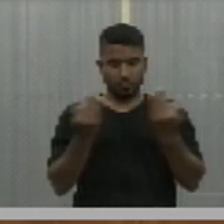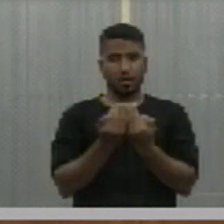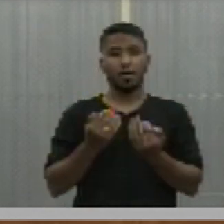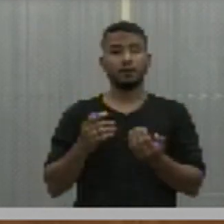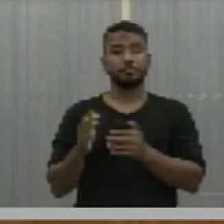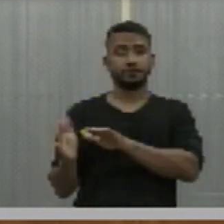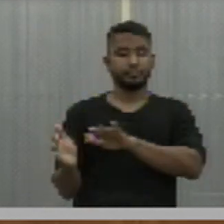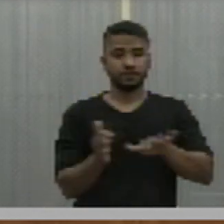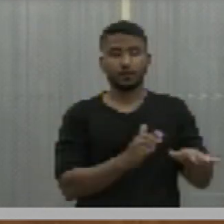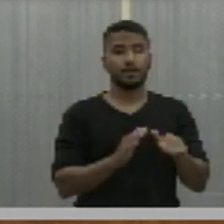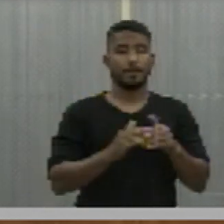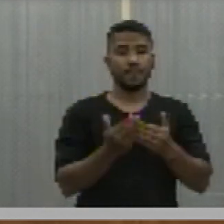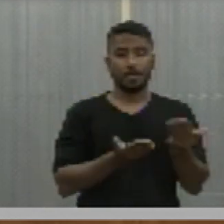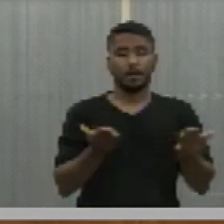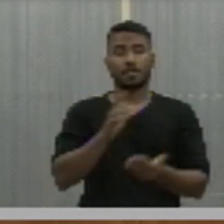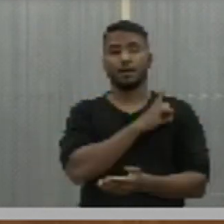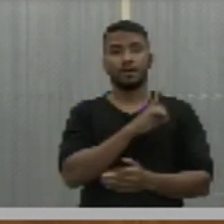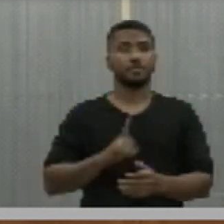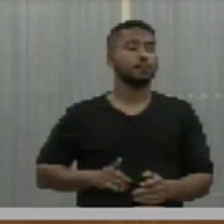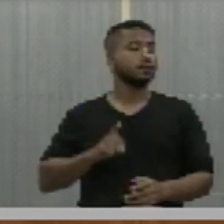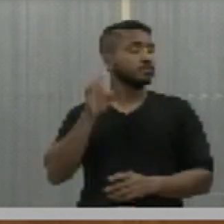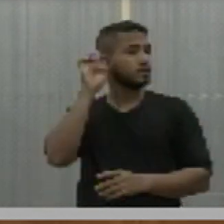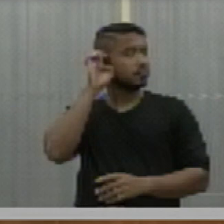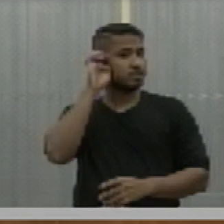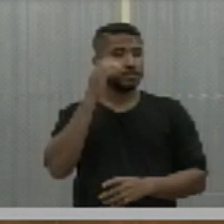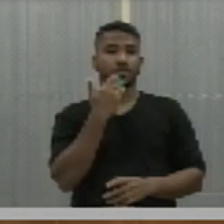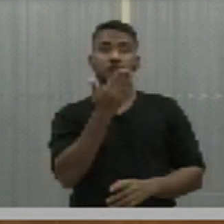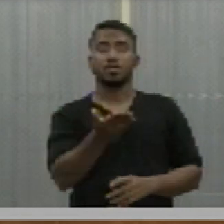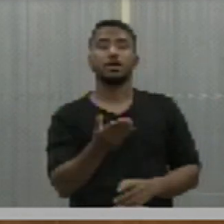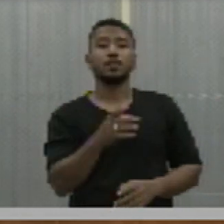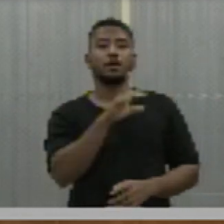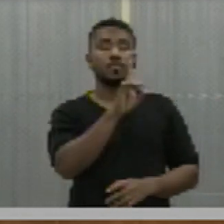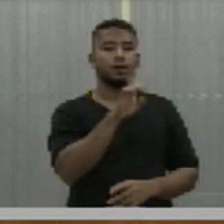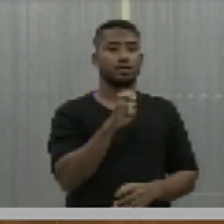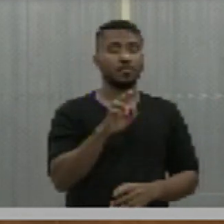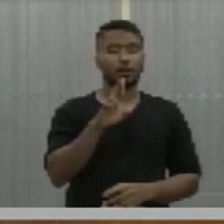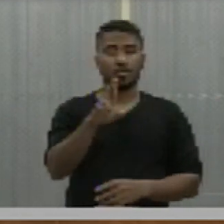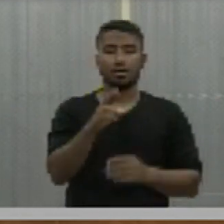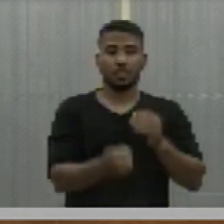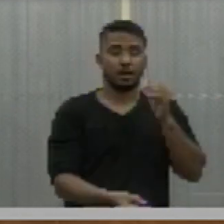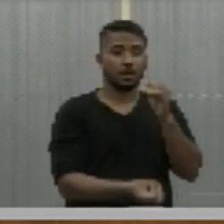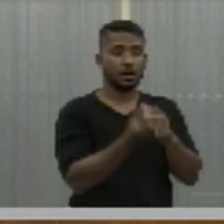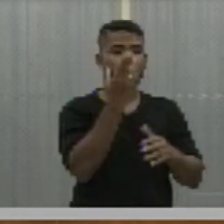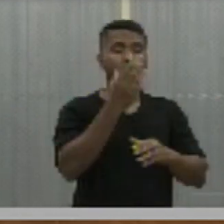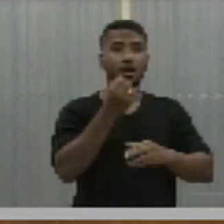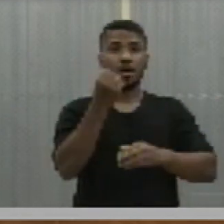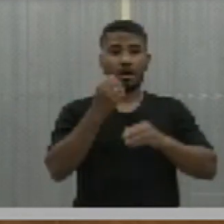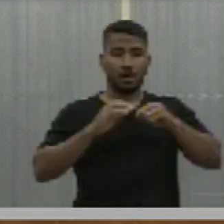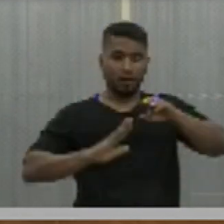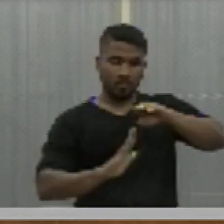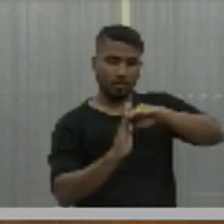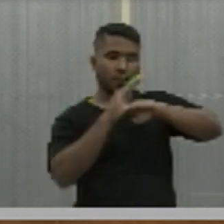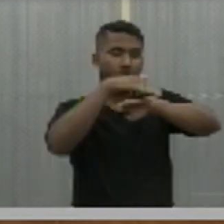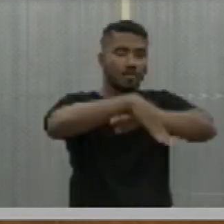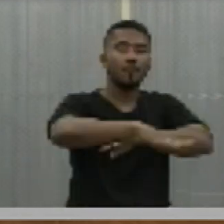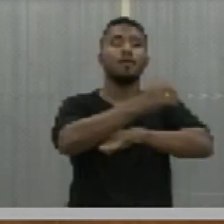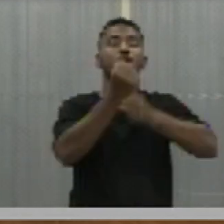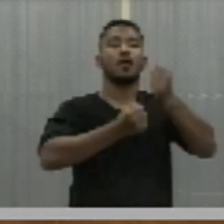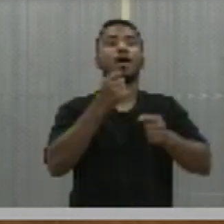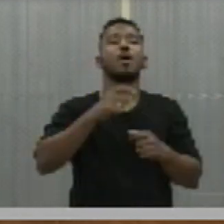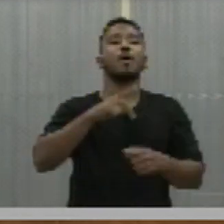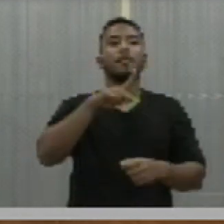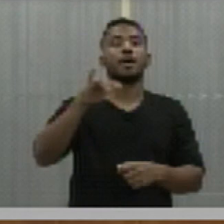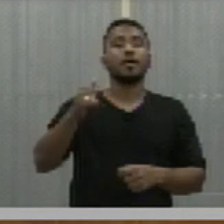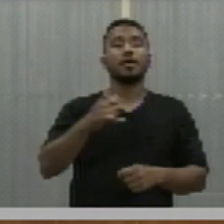Requerimentos. Um de autoria do senhor deputado Evaldo Gomes, o qual solicita o Departamento de Estradas e Rodagens do Piauí em implantação de quebra-molas na PI-211, Liga Joaquim